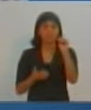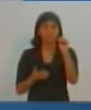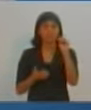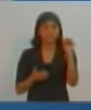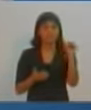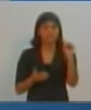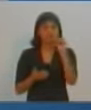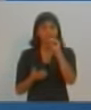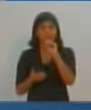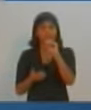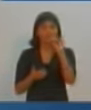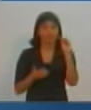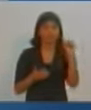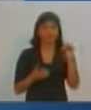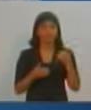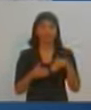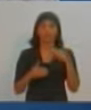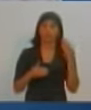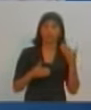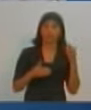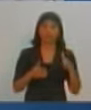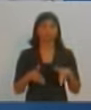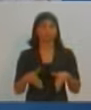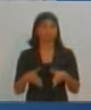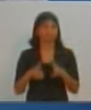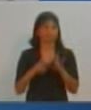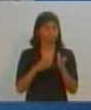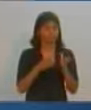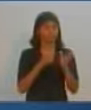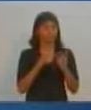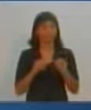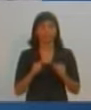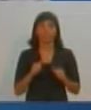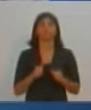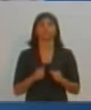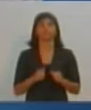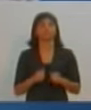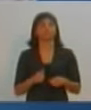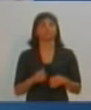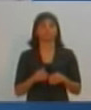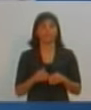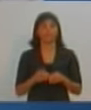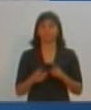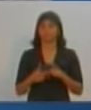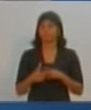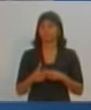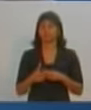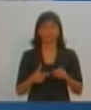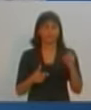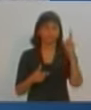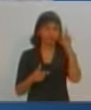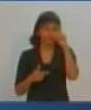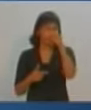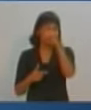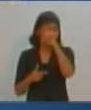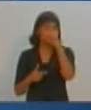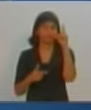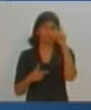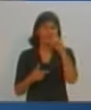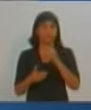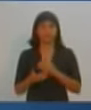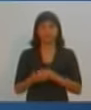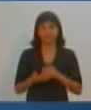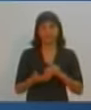transporte coletivo. O transporte coletivo de Presidente Prudente precisa melhorar e muito, é péssimo. Nós precisamos melhorar... A